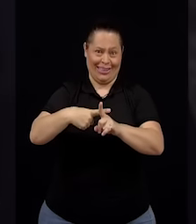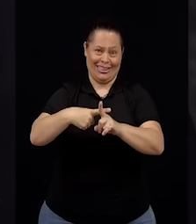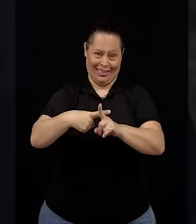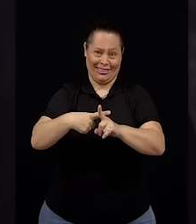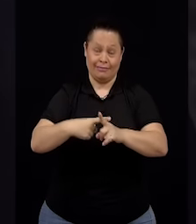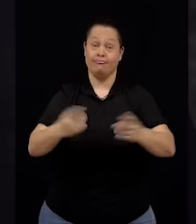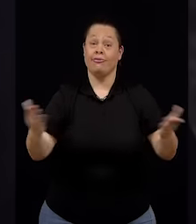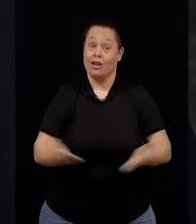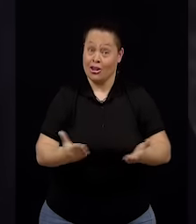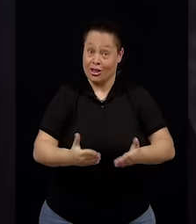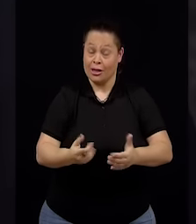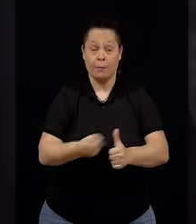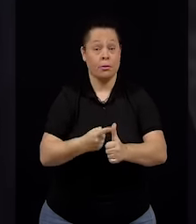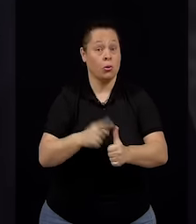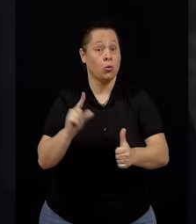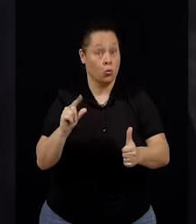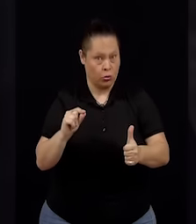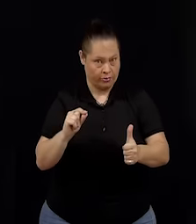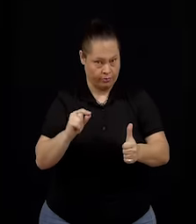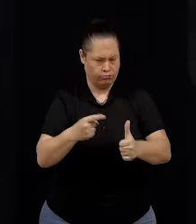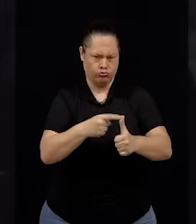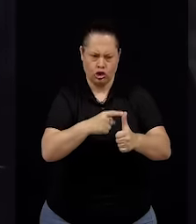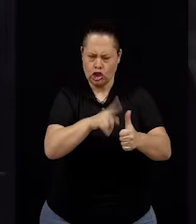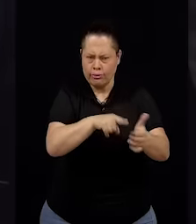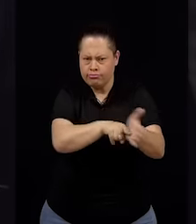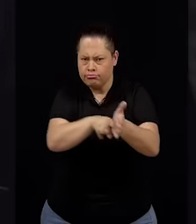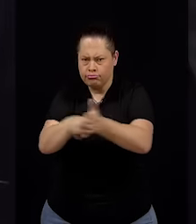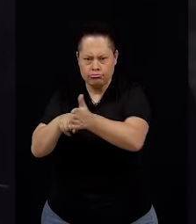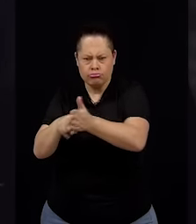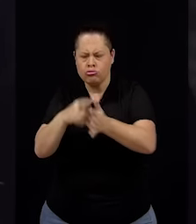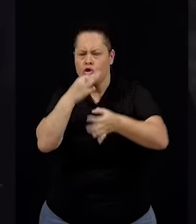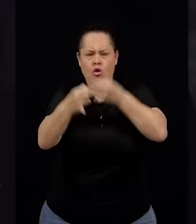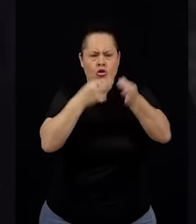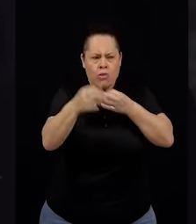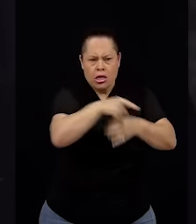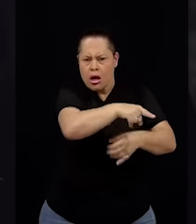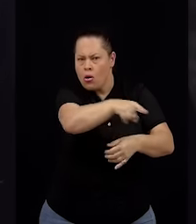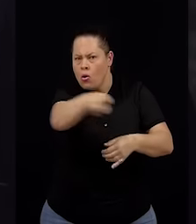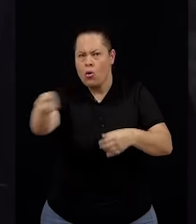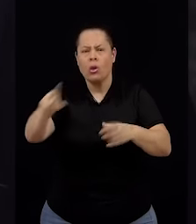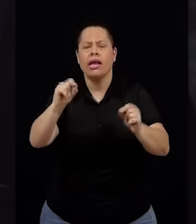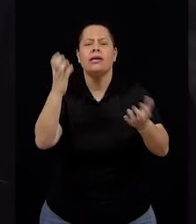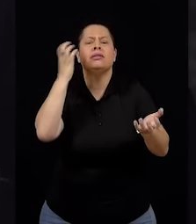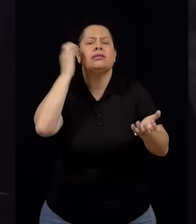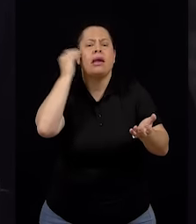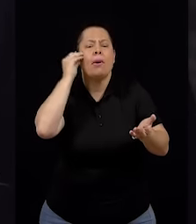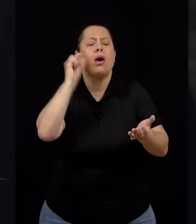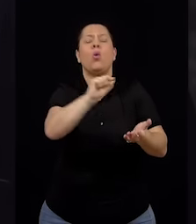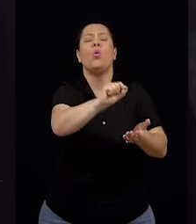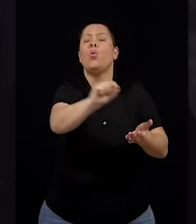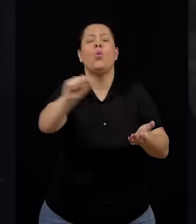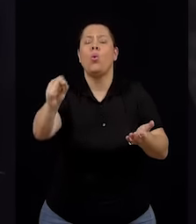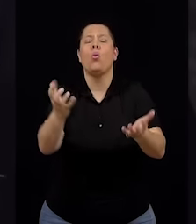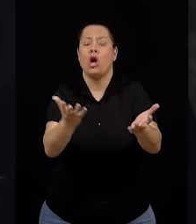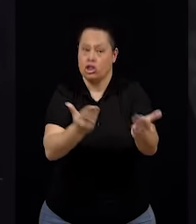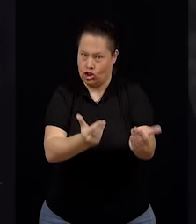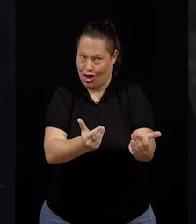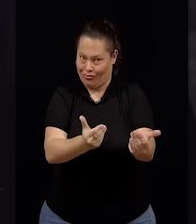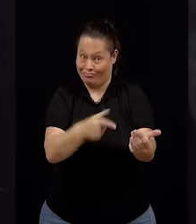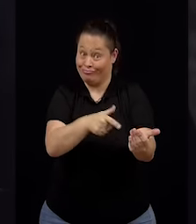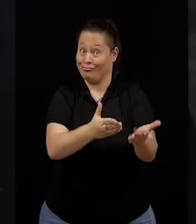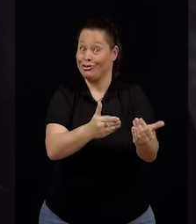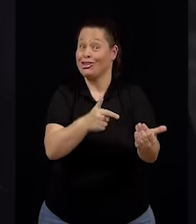da pesquisa que estamos fazendo. Nós precisamos escutar os jovens, os pobres, os